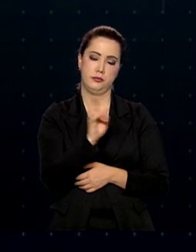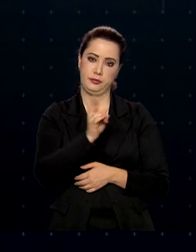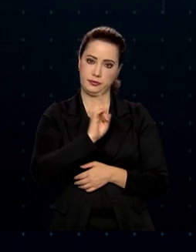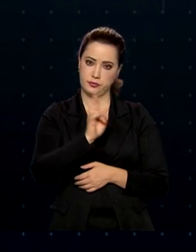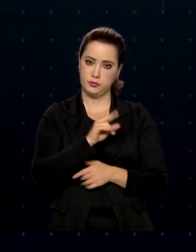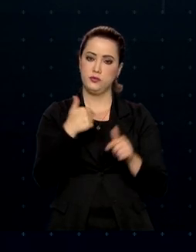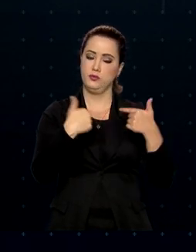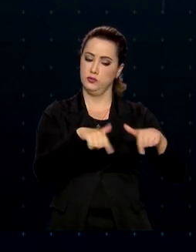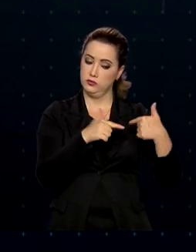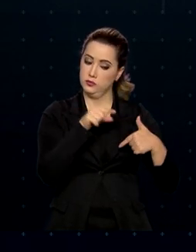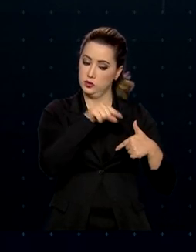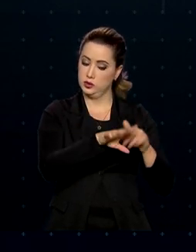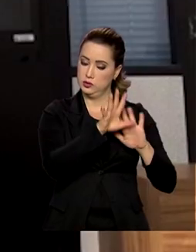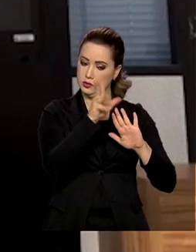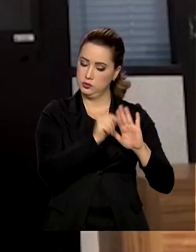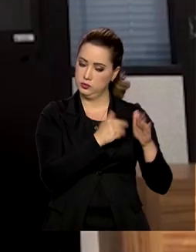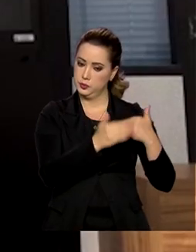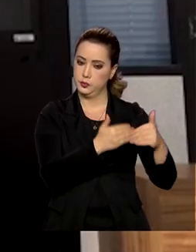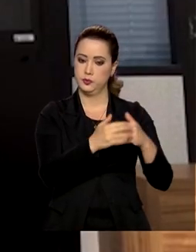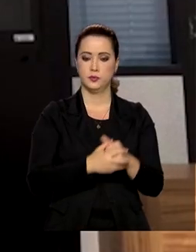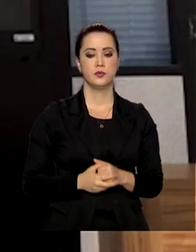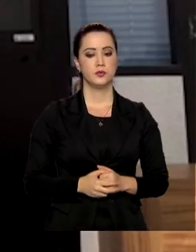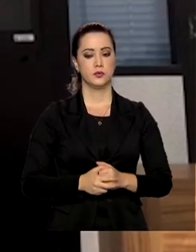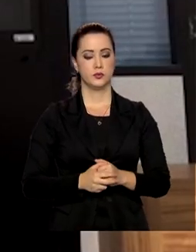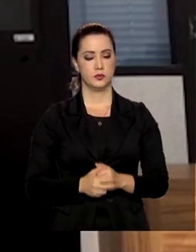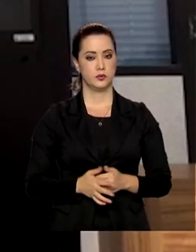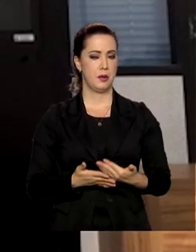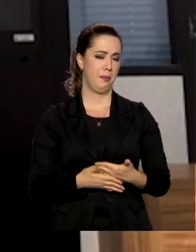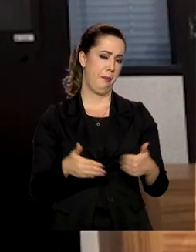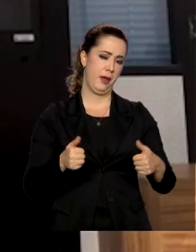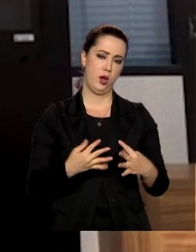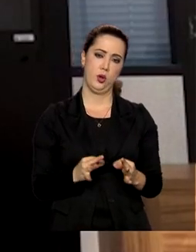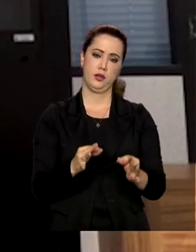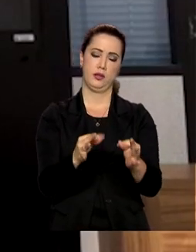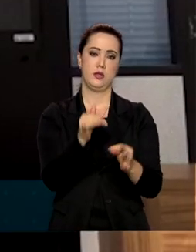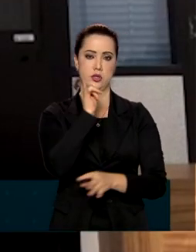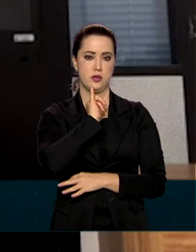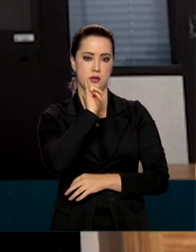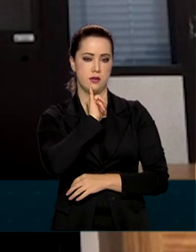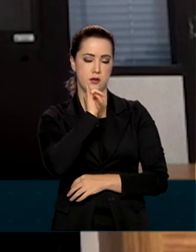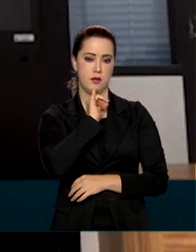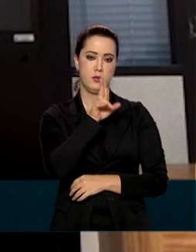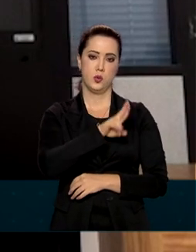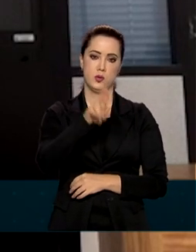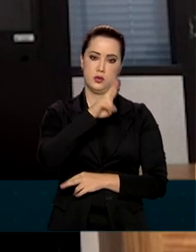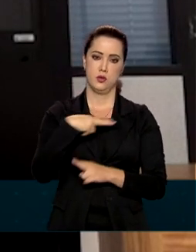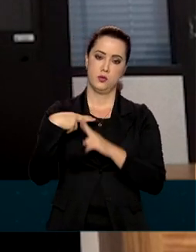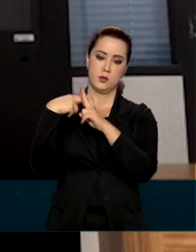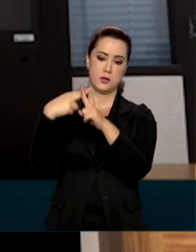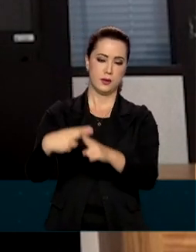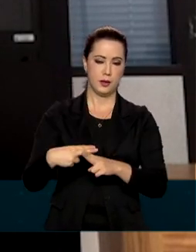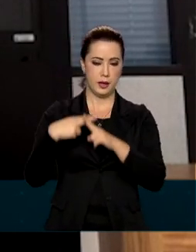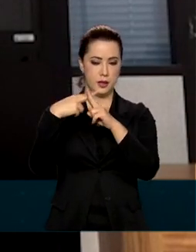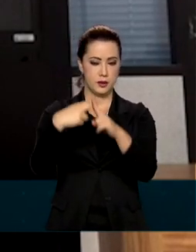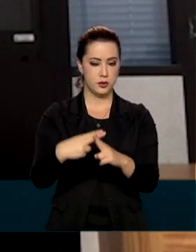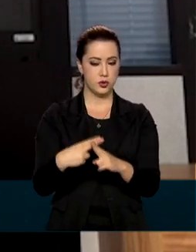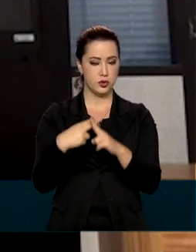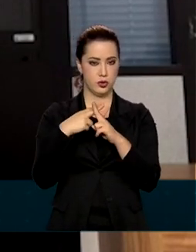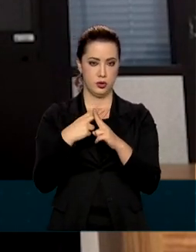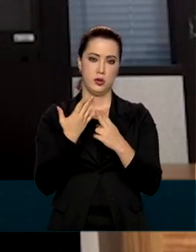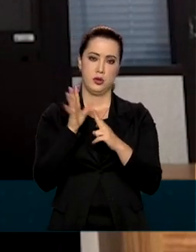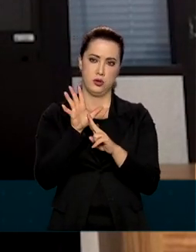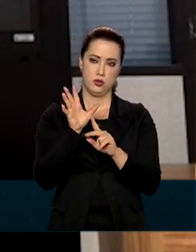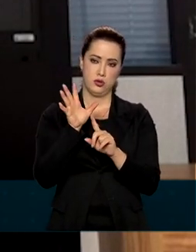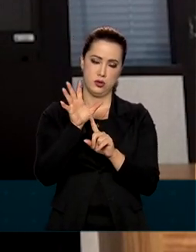trabalho na Amazônia continua. A melhoria das tecnologias, como o lançamento do satélite Amazônia 1, satélite nacional